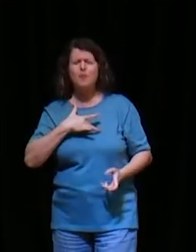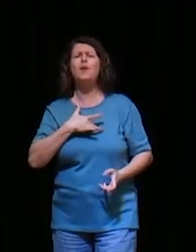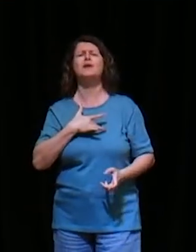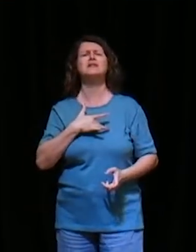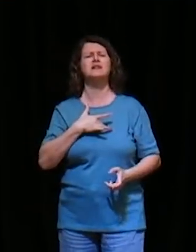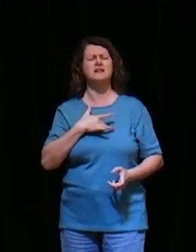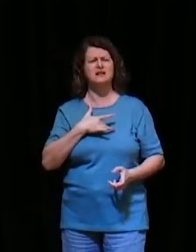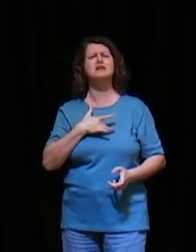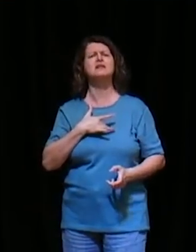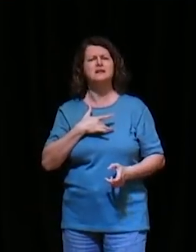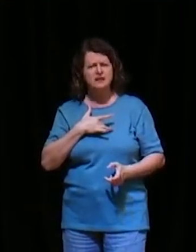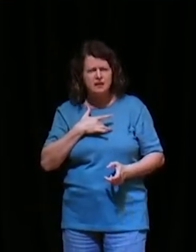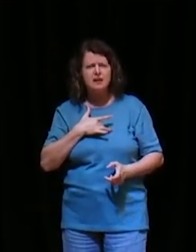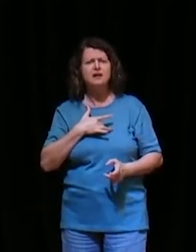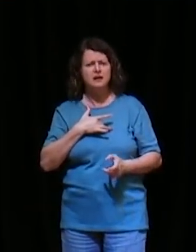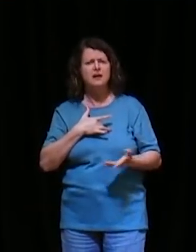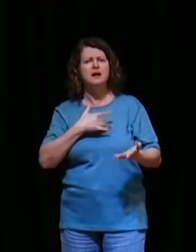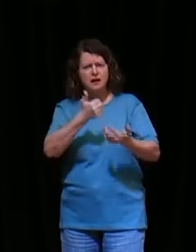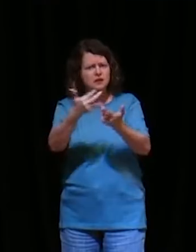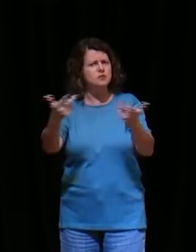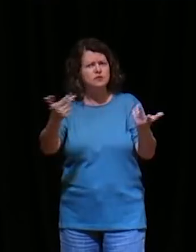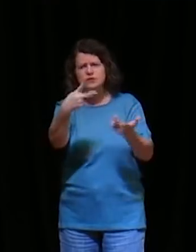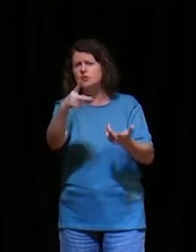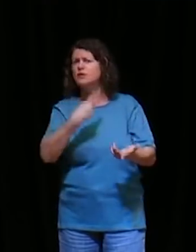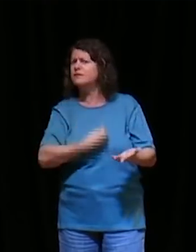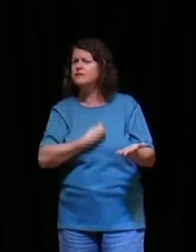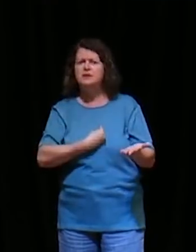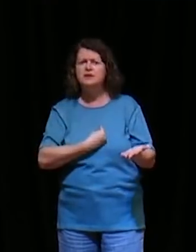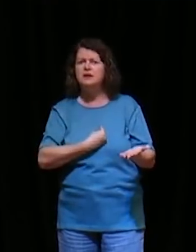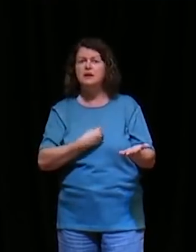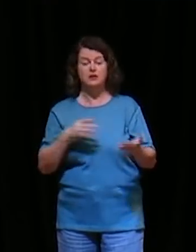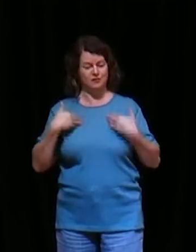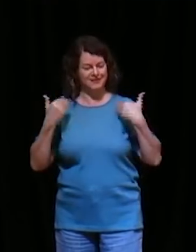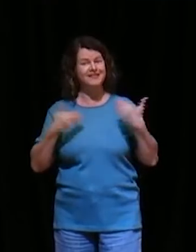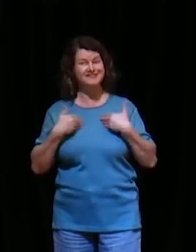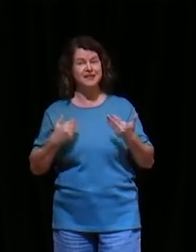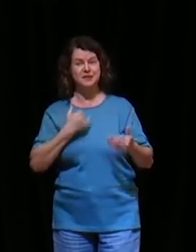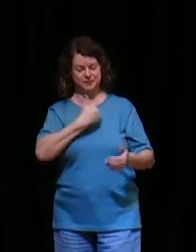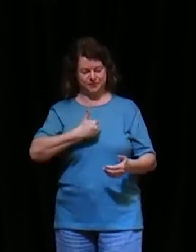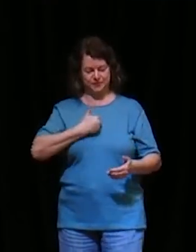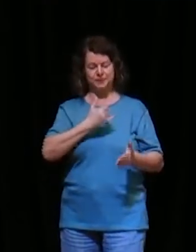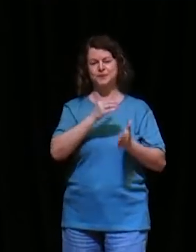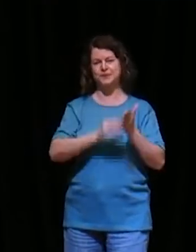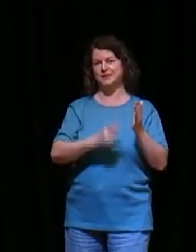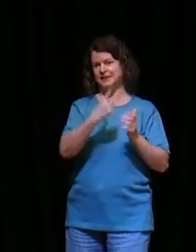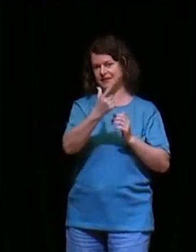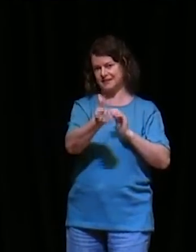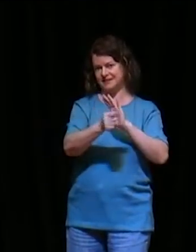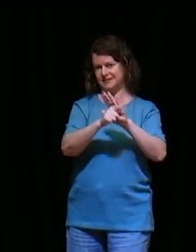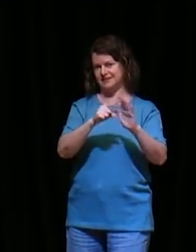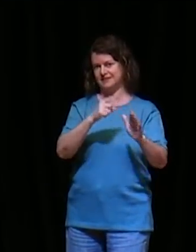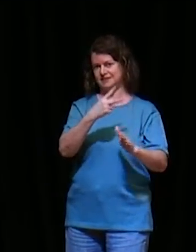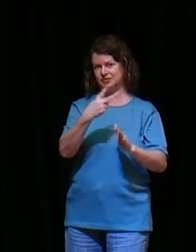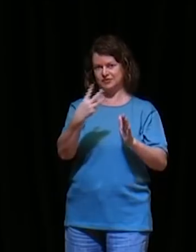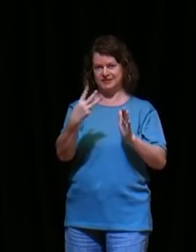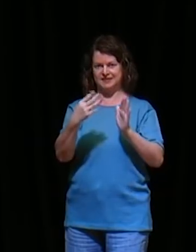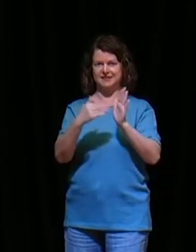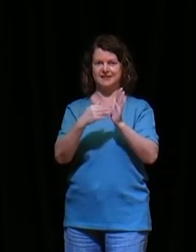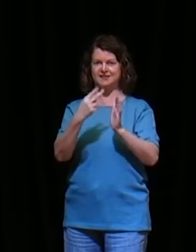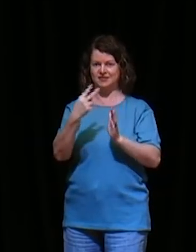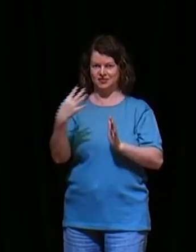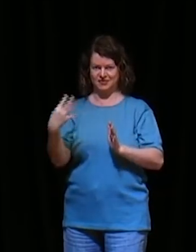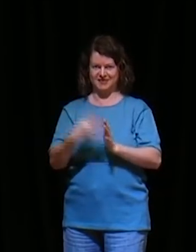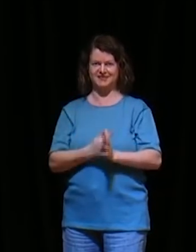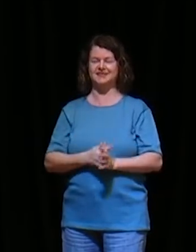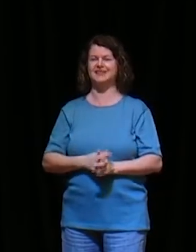Deus se importa, gente, com a nossa alegria, João 16, de 23 a 24, assim, e naquele dia, nada me